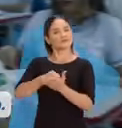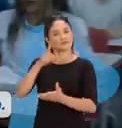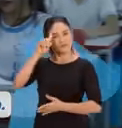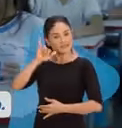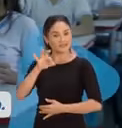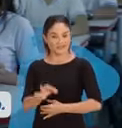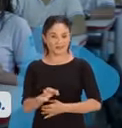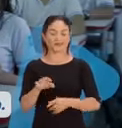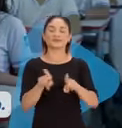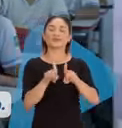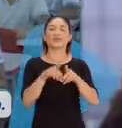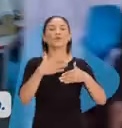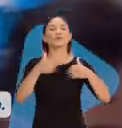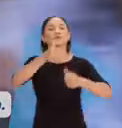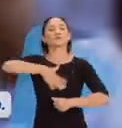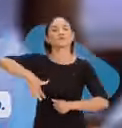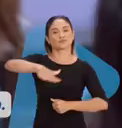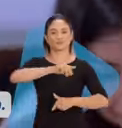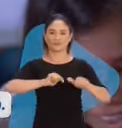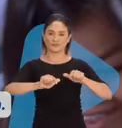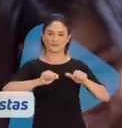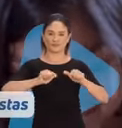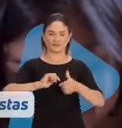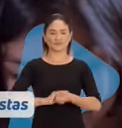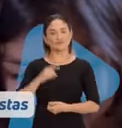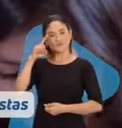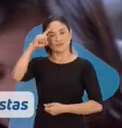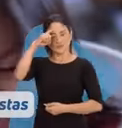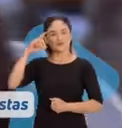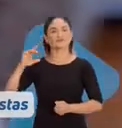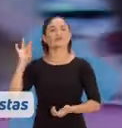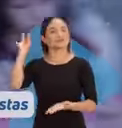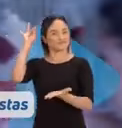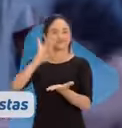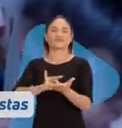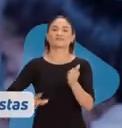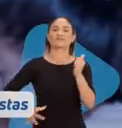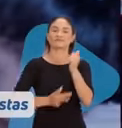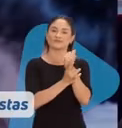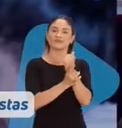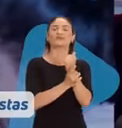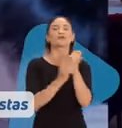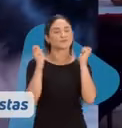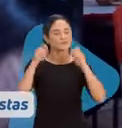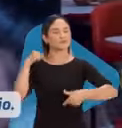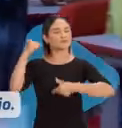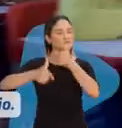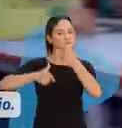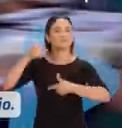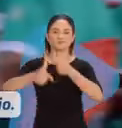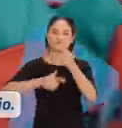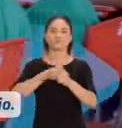pagamento em dia e o melhor ambiente de trabalho. Kleber é uma garantia de que vamos defender as conquistas